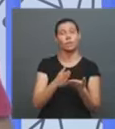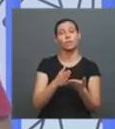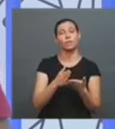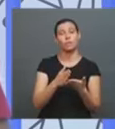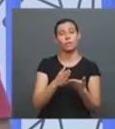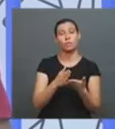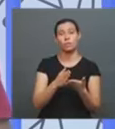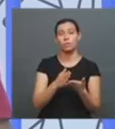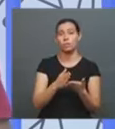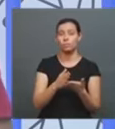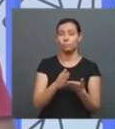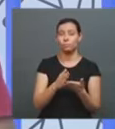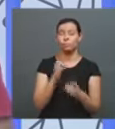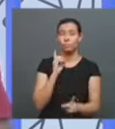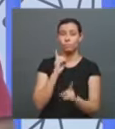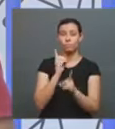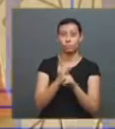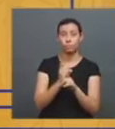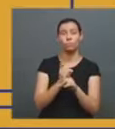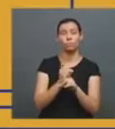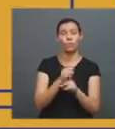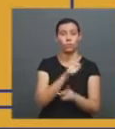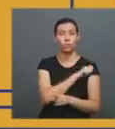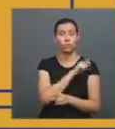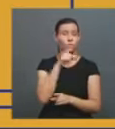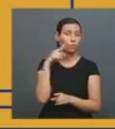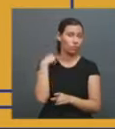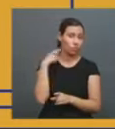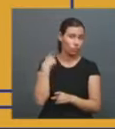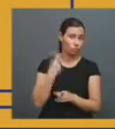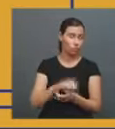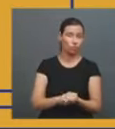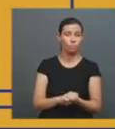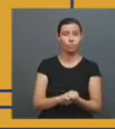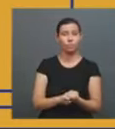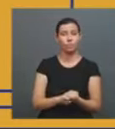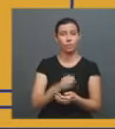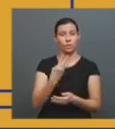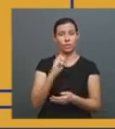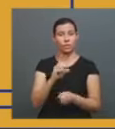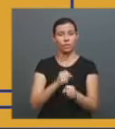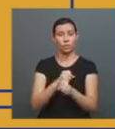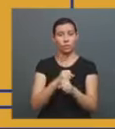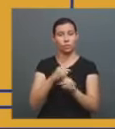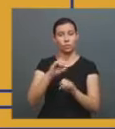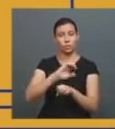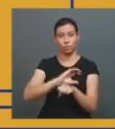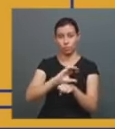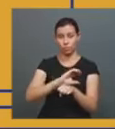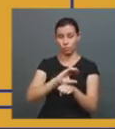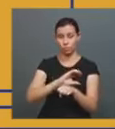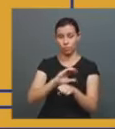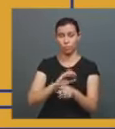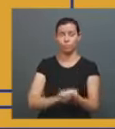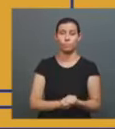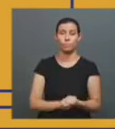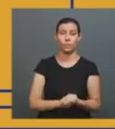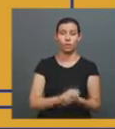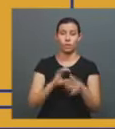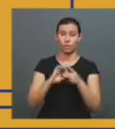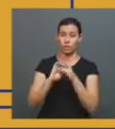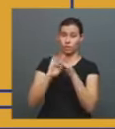Encontro Mineiro de Estudantes de Direito. O tema deste ano é 30 anos da Constituição, uma democracia de